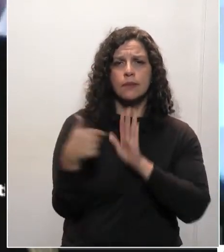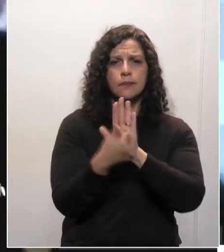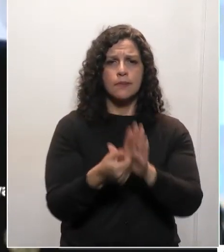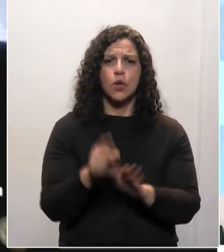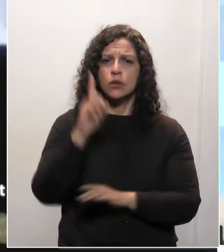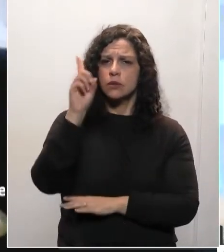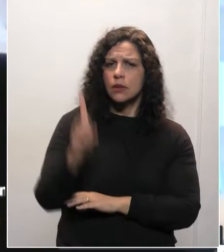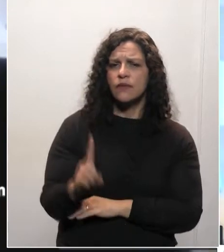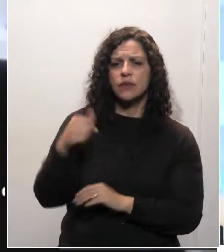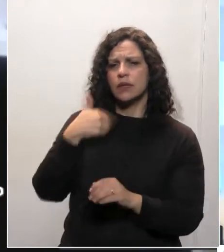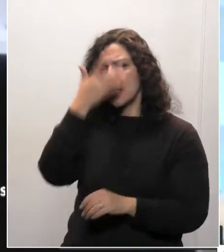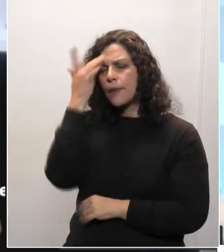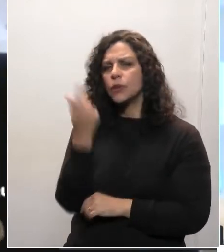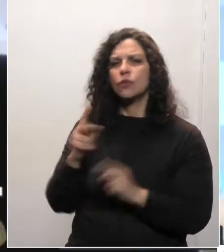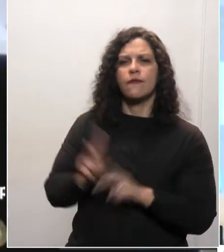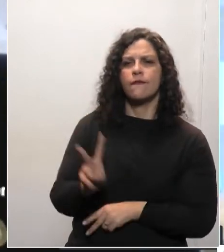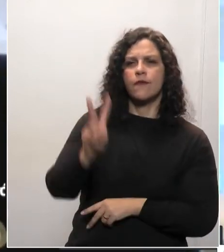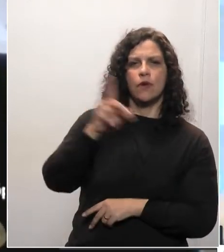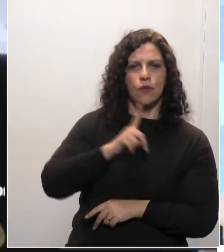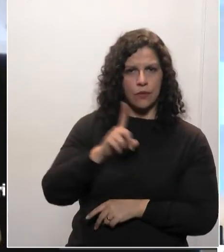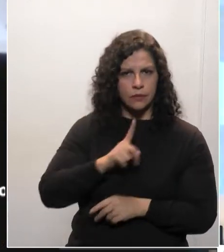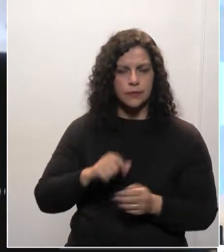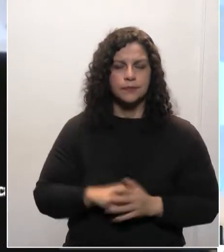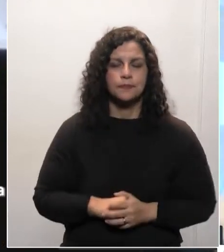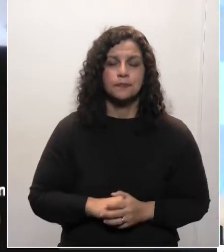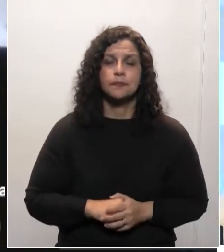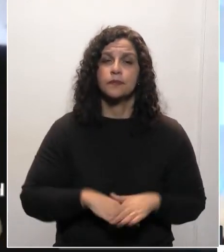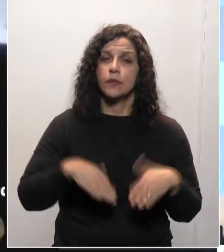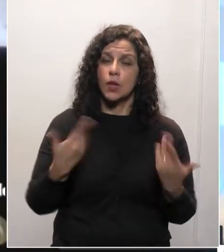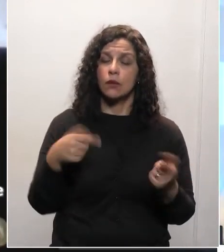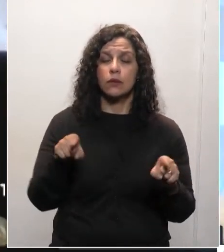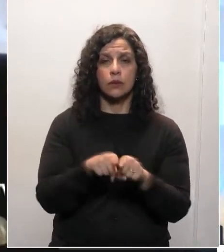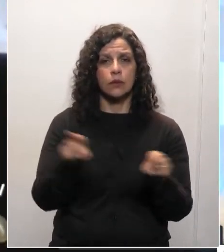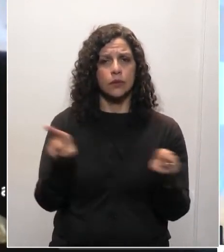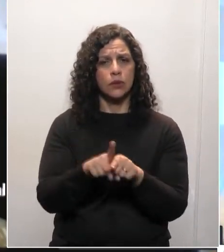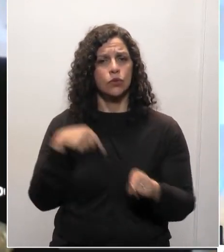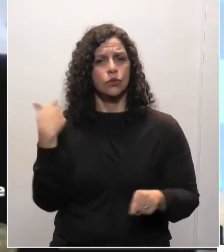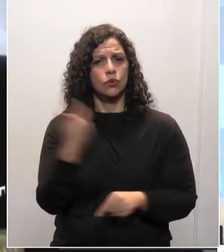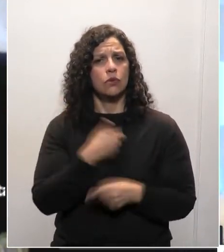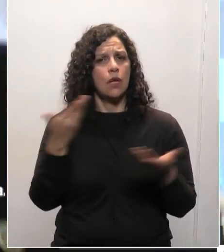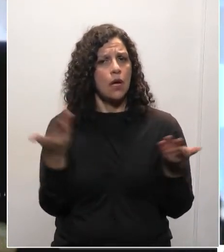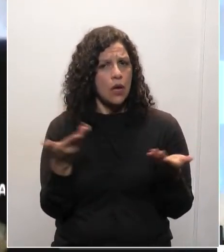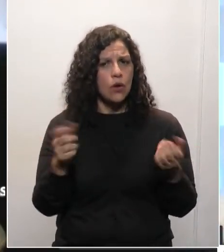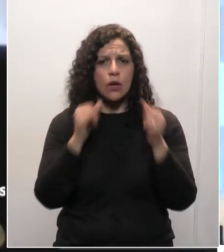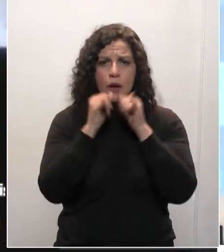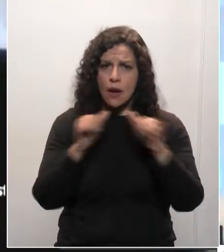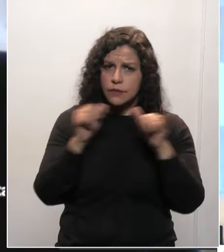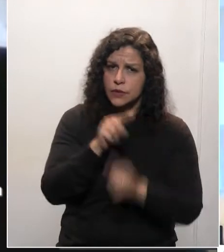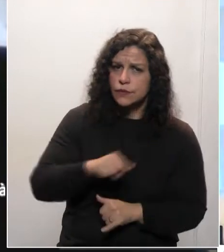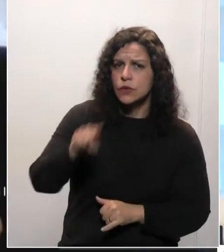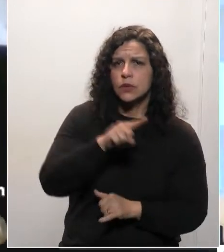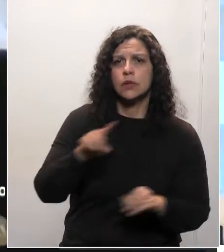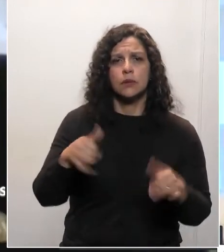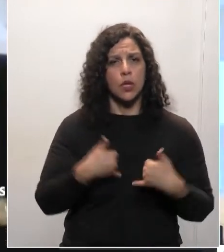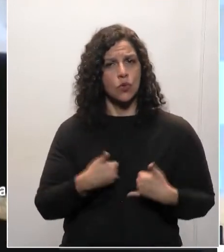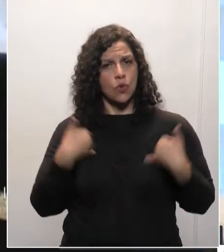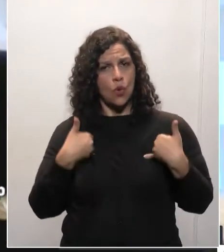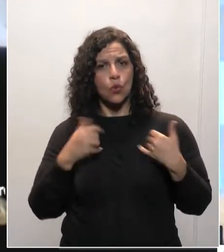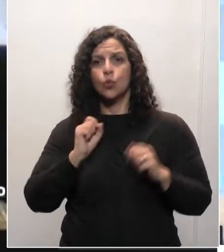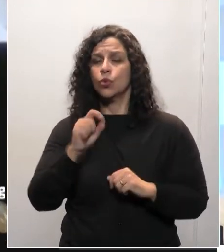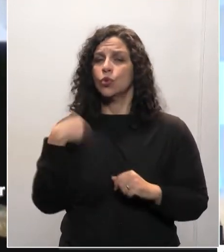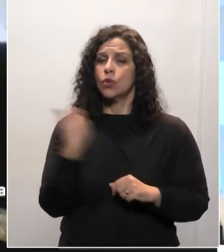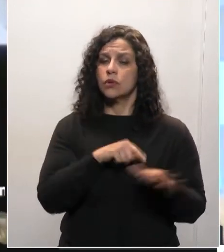em favor das pessoas com deficiência. Mas também gostaríamos de informar a todos com muito orgulho